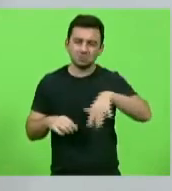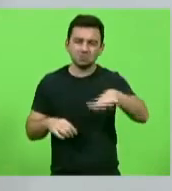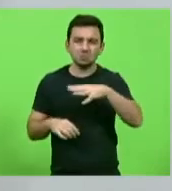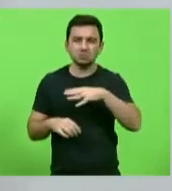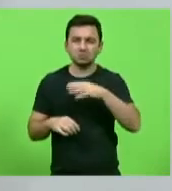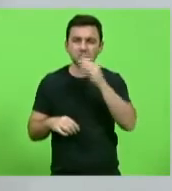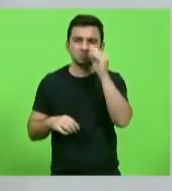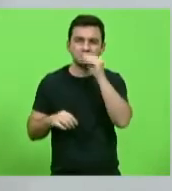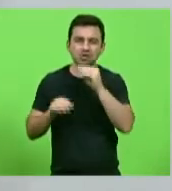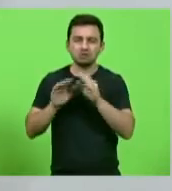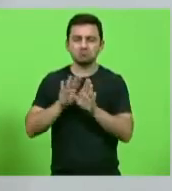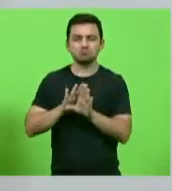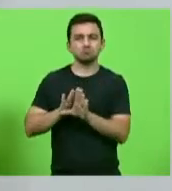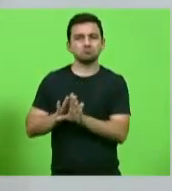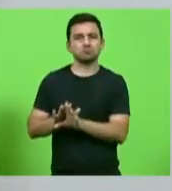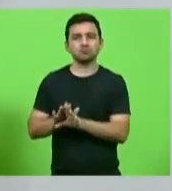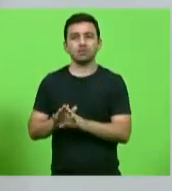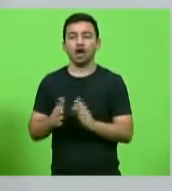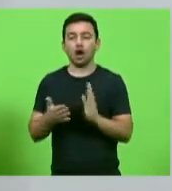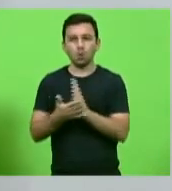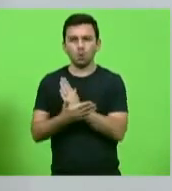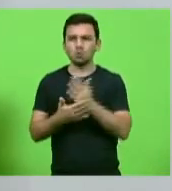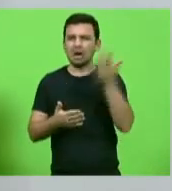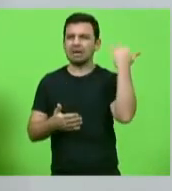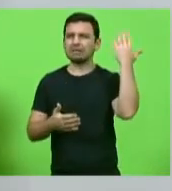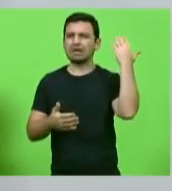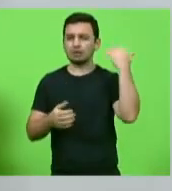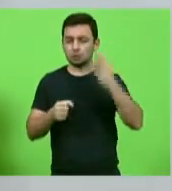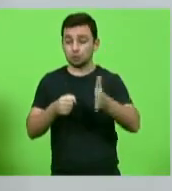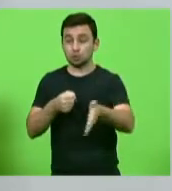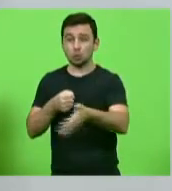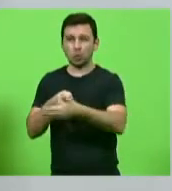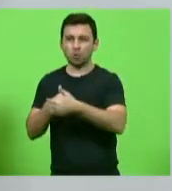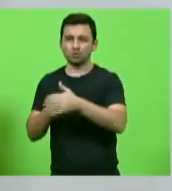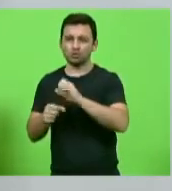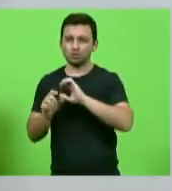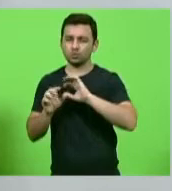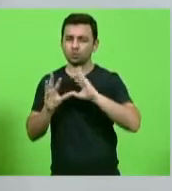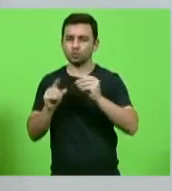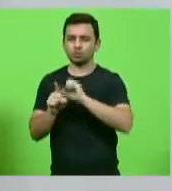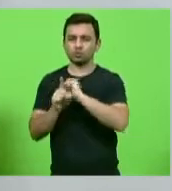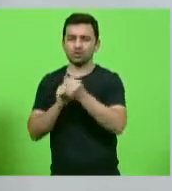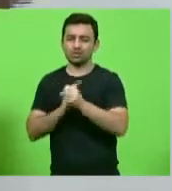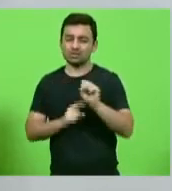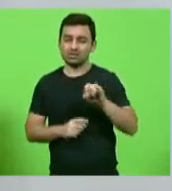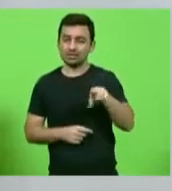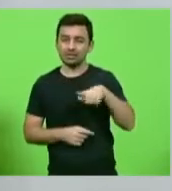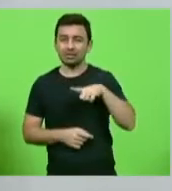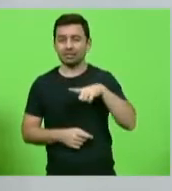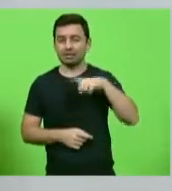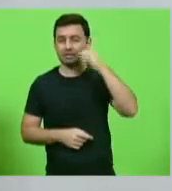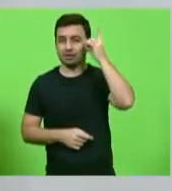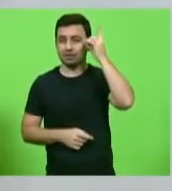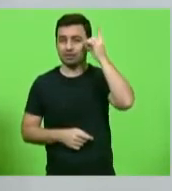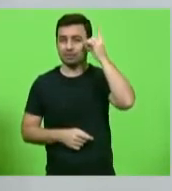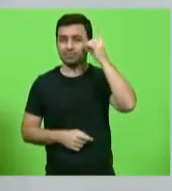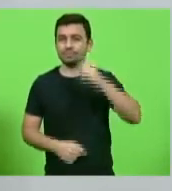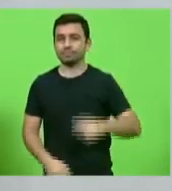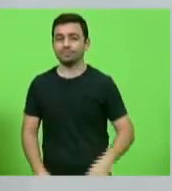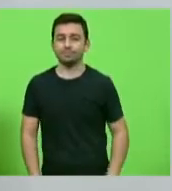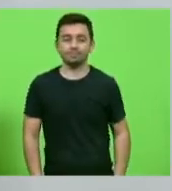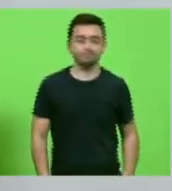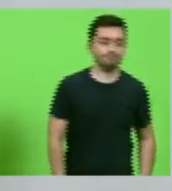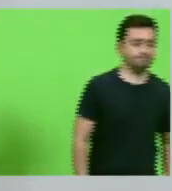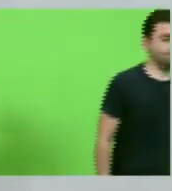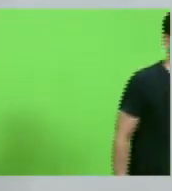muitas vezes as famílias mais humildes até escondiam da sociedade a pessoa com Down, isso há 20, 30 anos atrás era algo